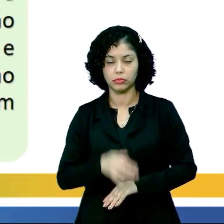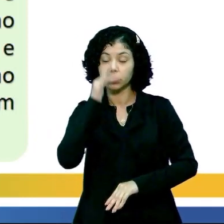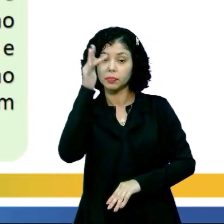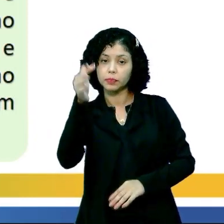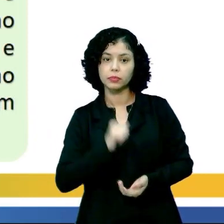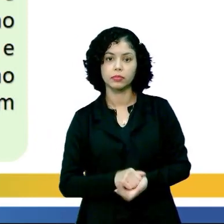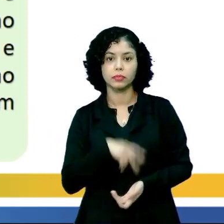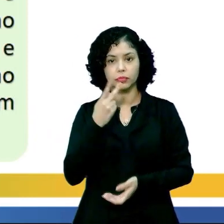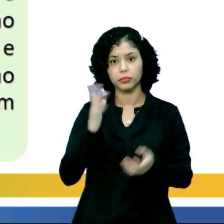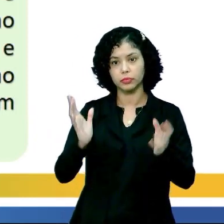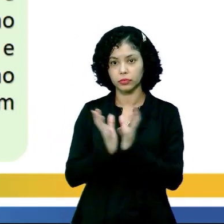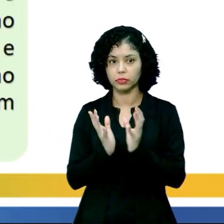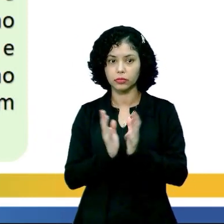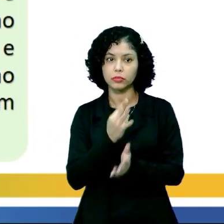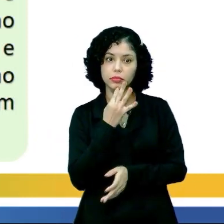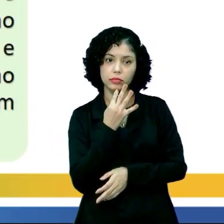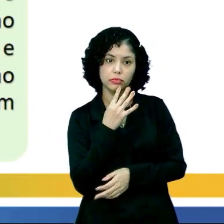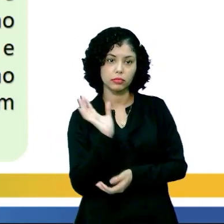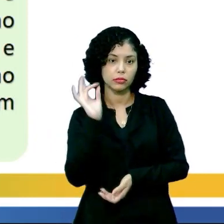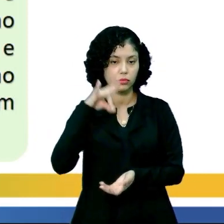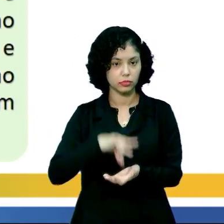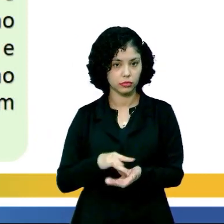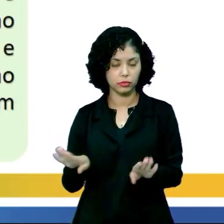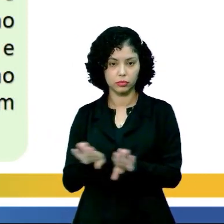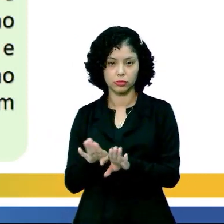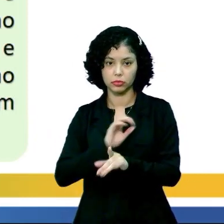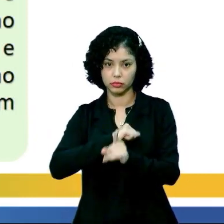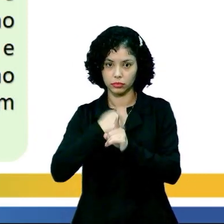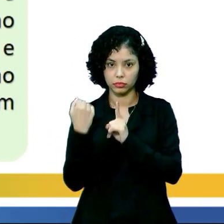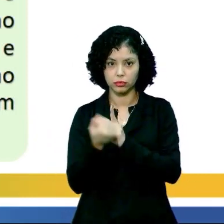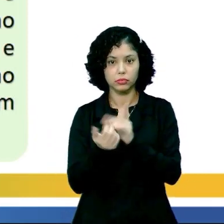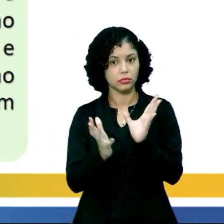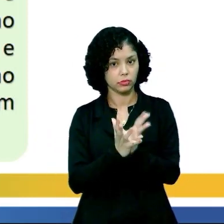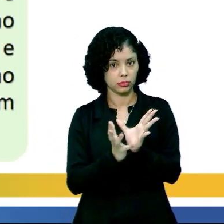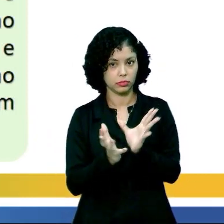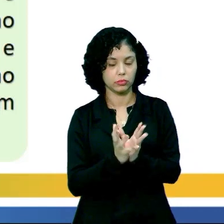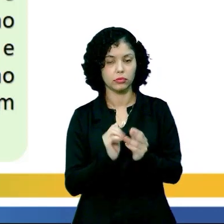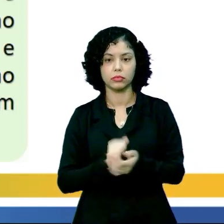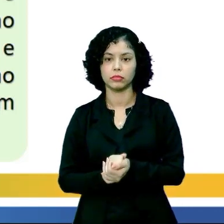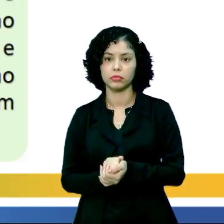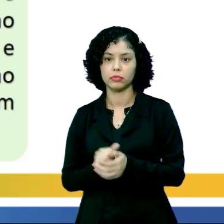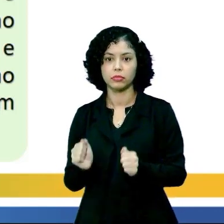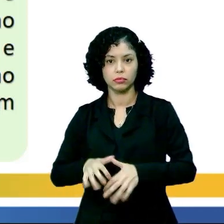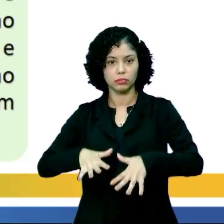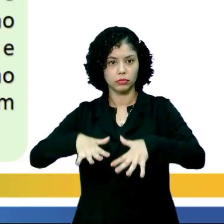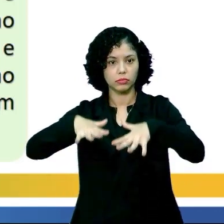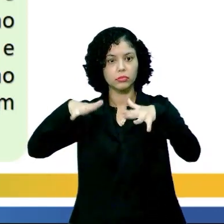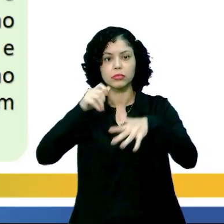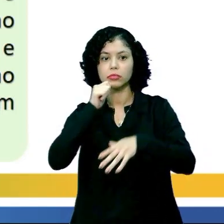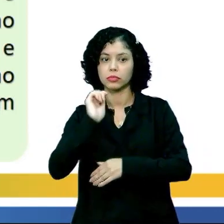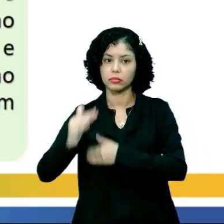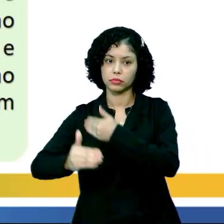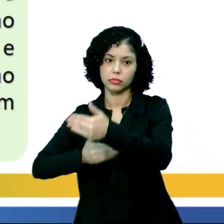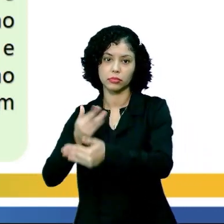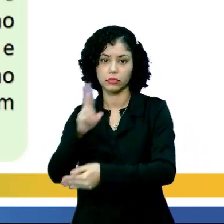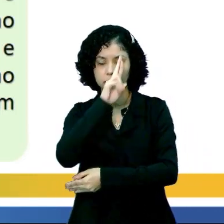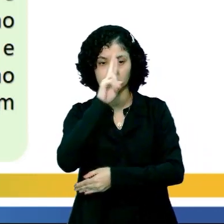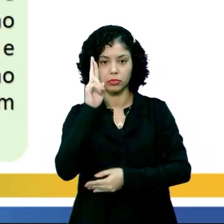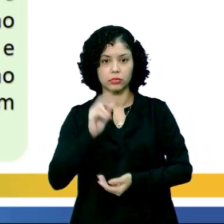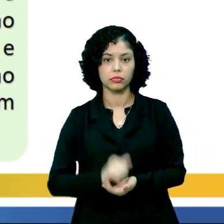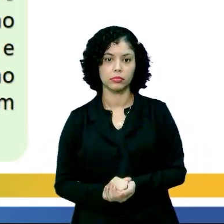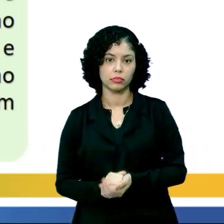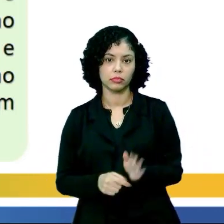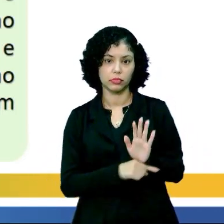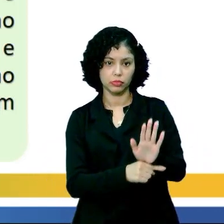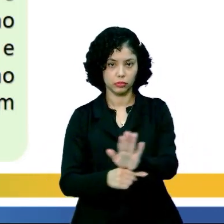futuras. Diz respeito ao conjunto de conhecimento e realização de uma sociedade ou comunidade que são acumulados ao longo da